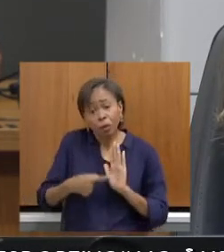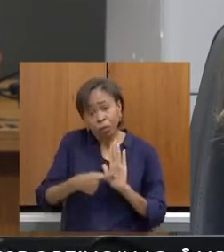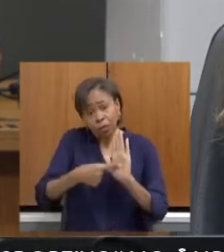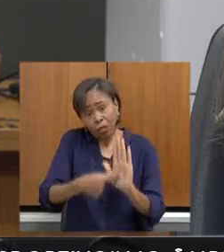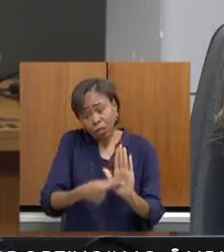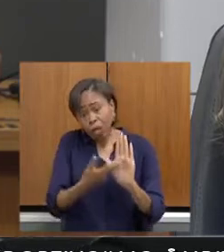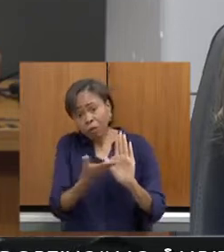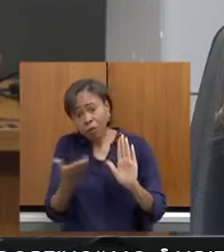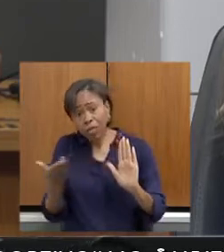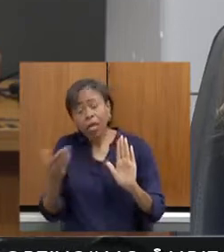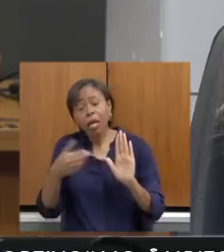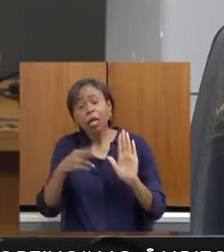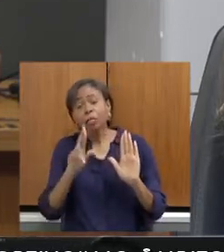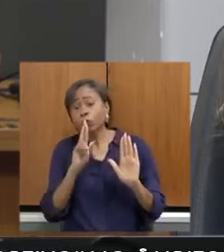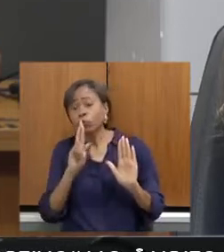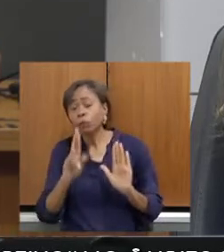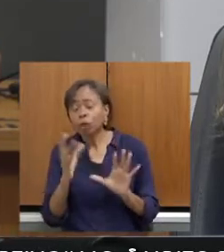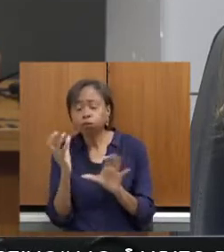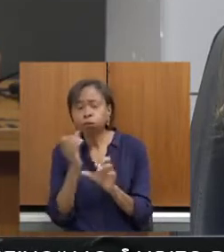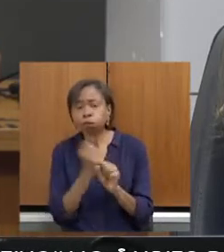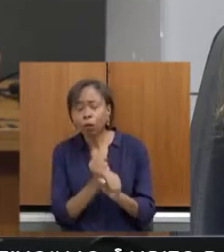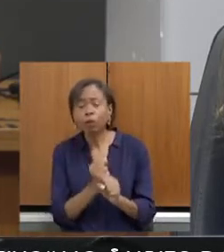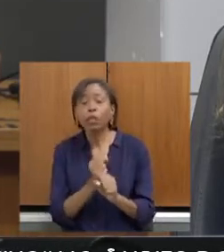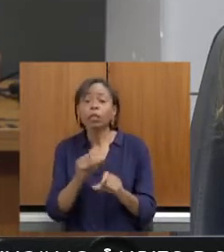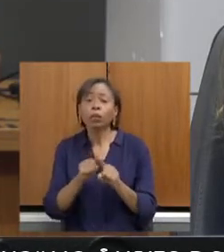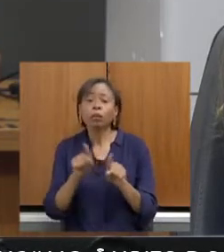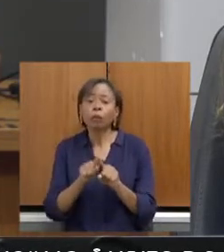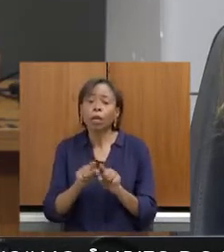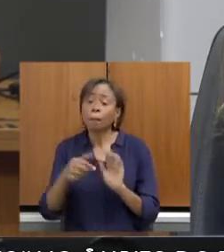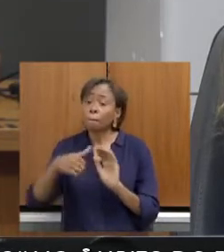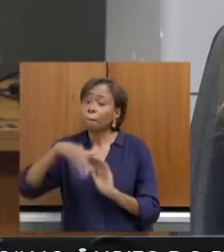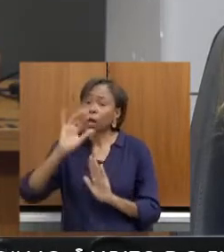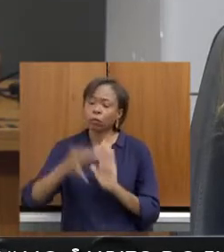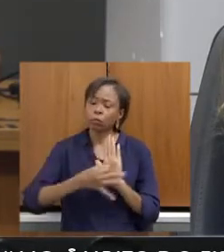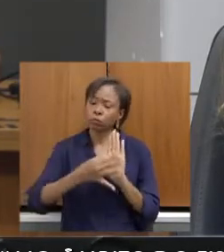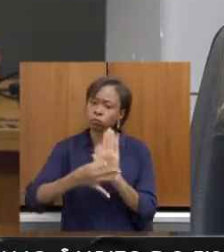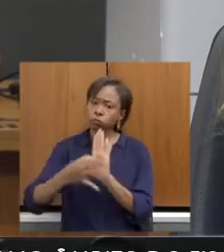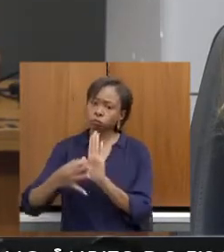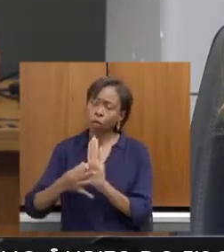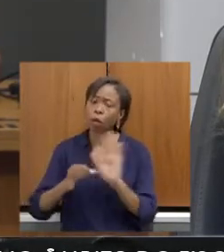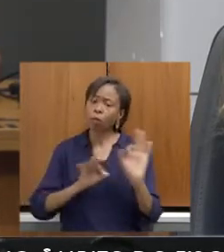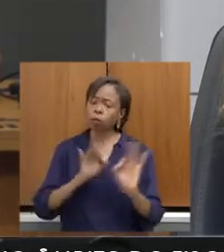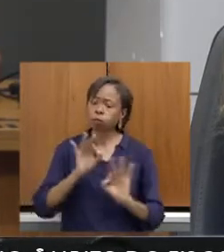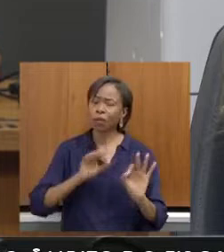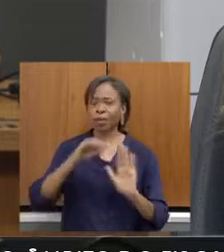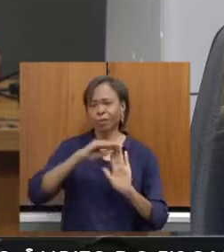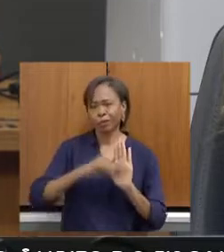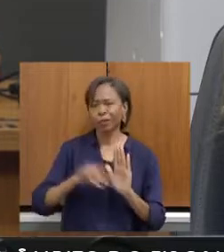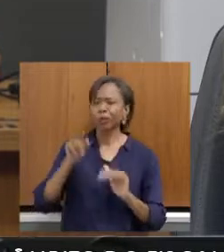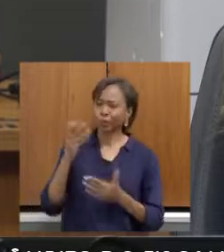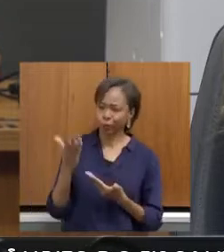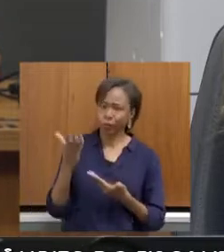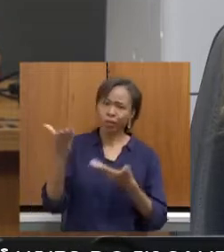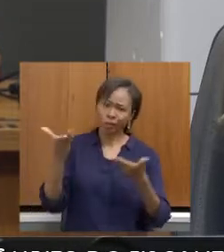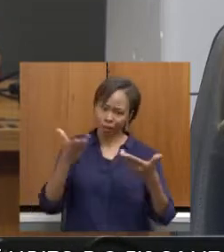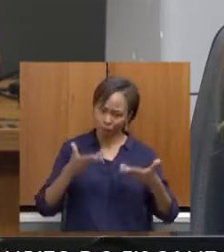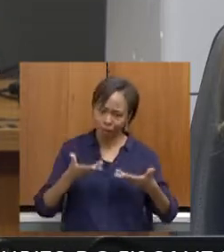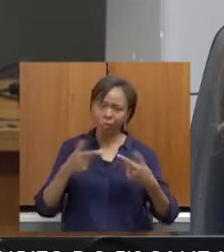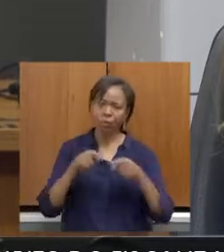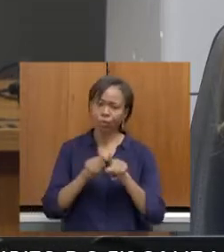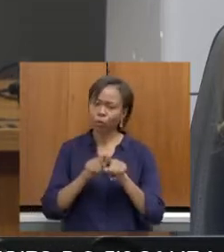resultados e também colher contribuições para o aprimoramento do programa. Então vai ser um momento muito positivo, você já está convidado, todos,